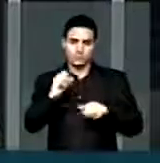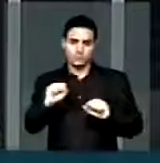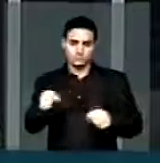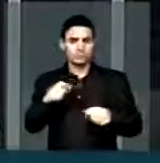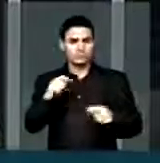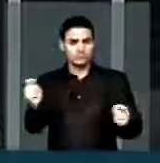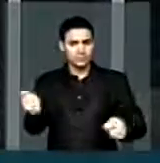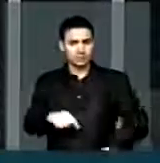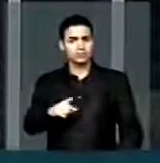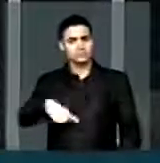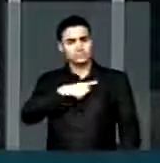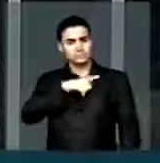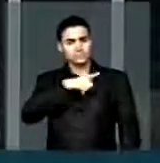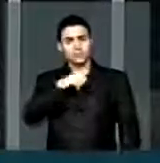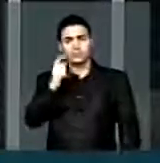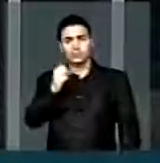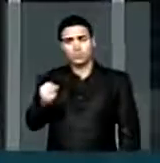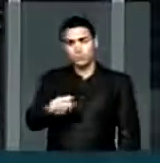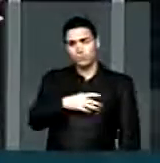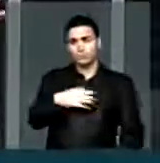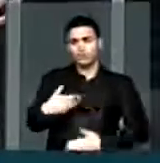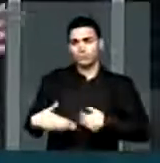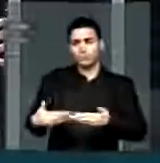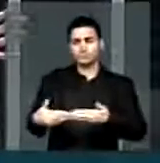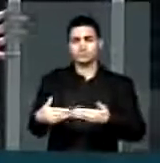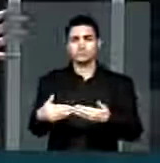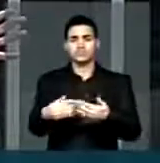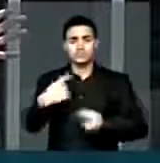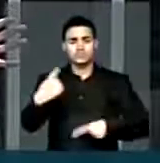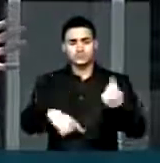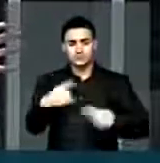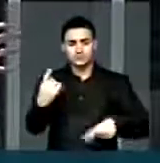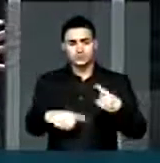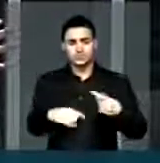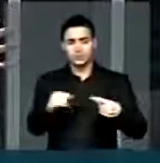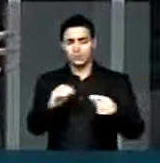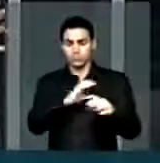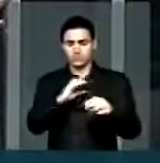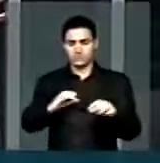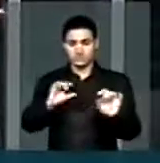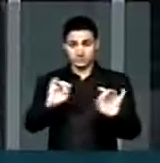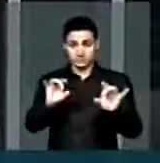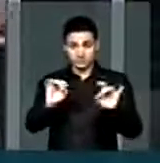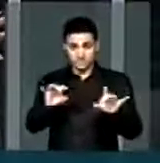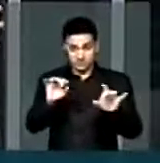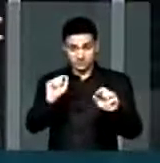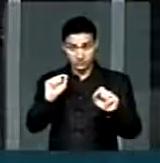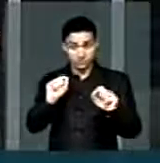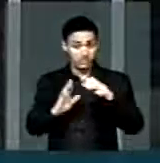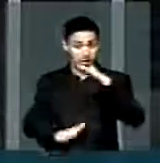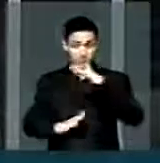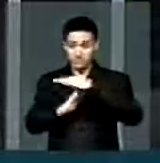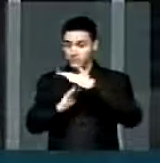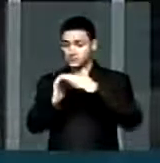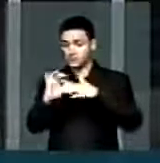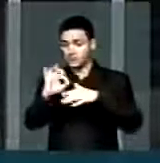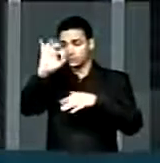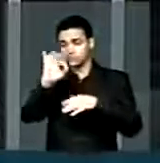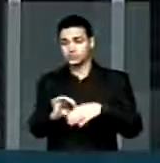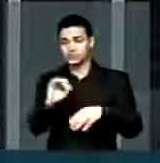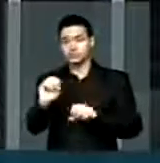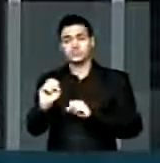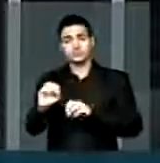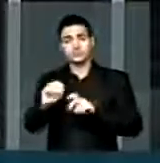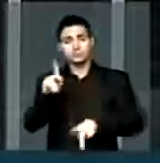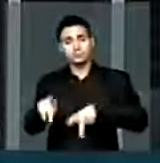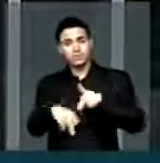condições de termos novos avanços. A discussão na comissão especial limitou os 10% à educação pública